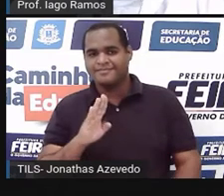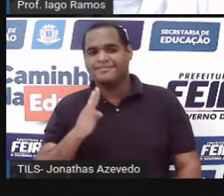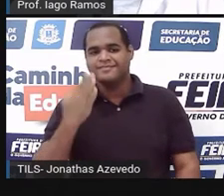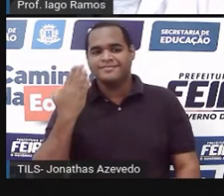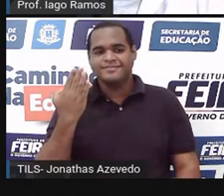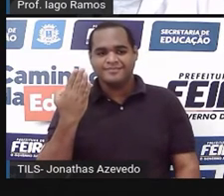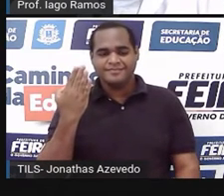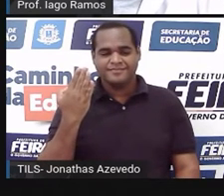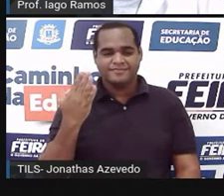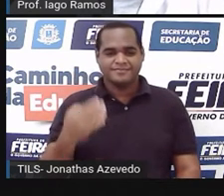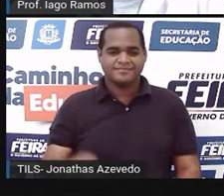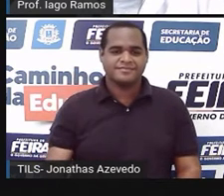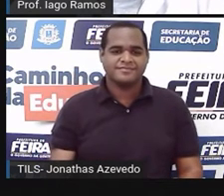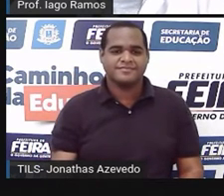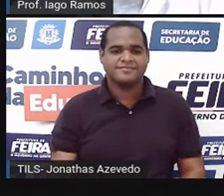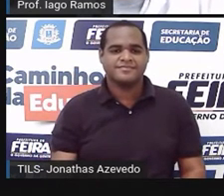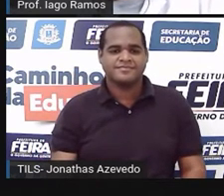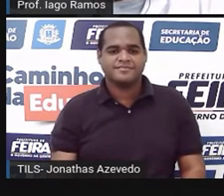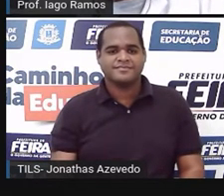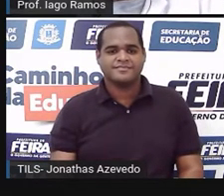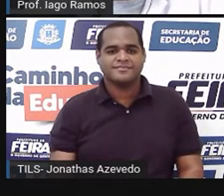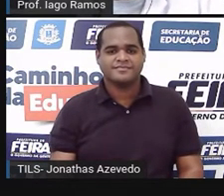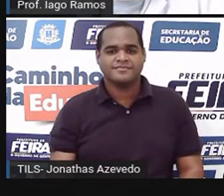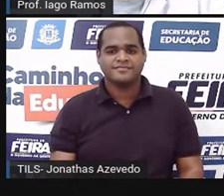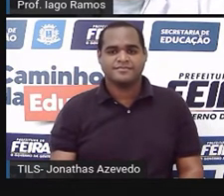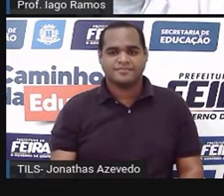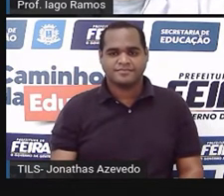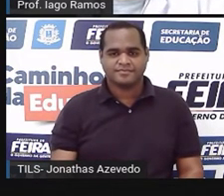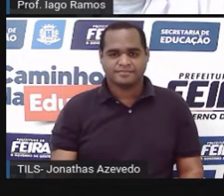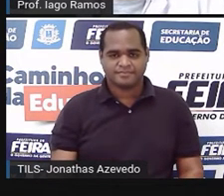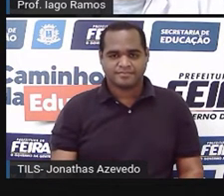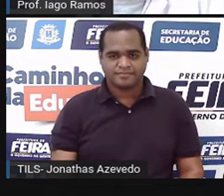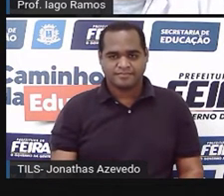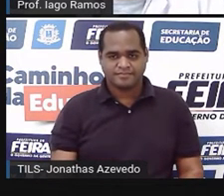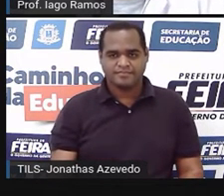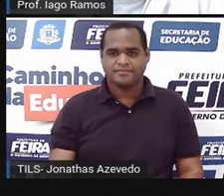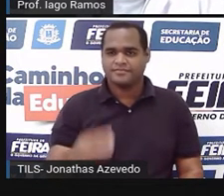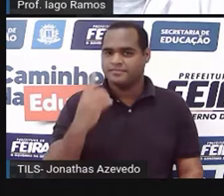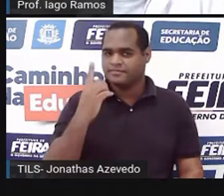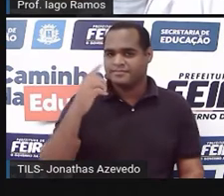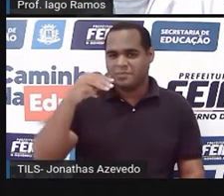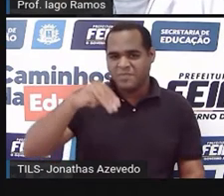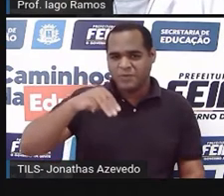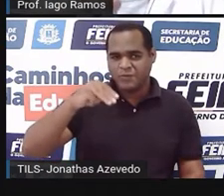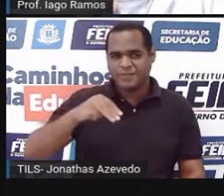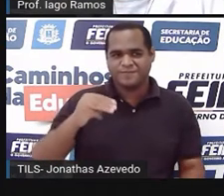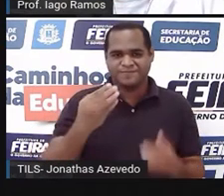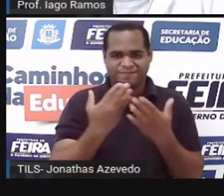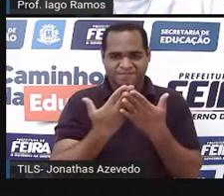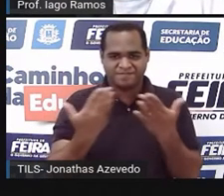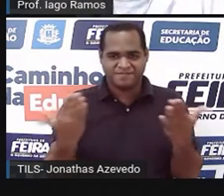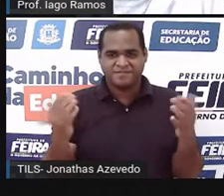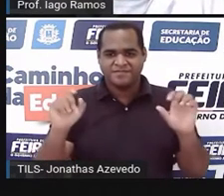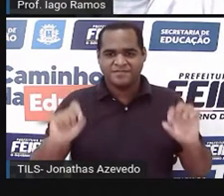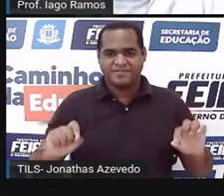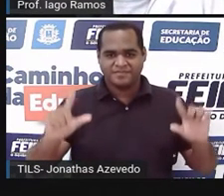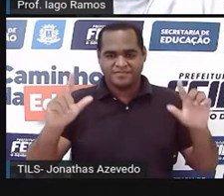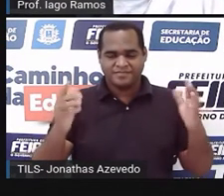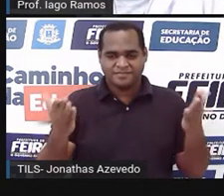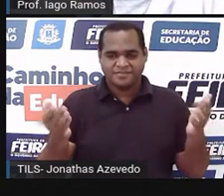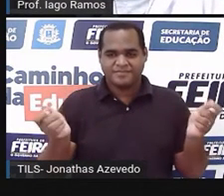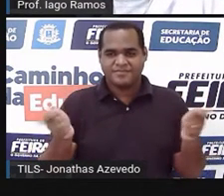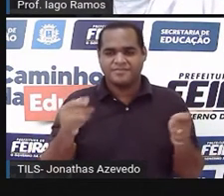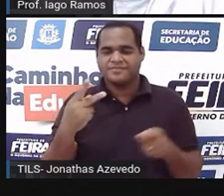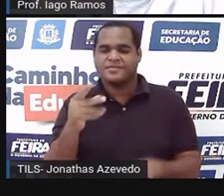é falso? E aí, vai contar um minutinho na tela para